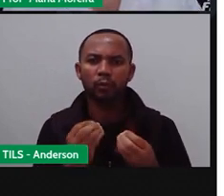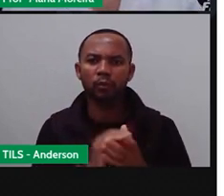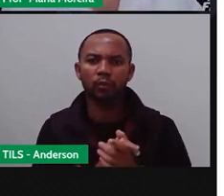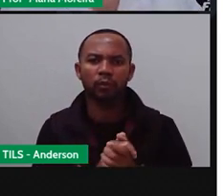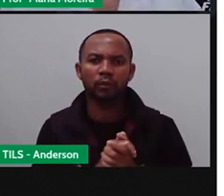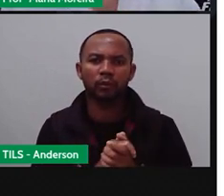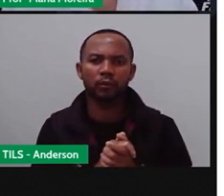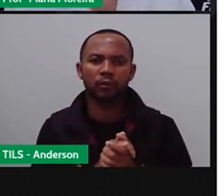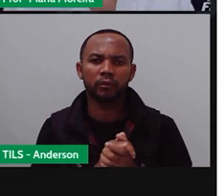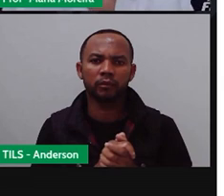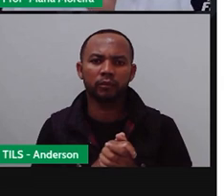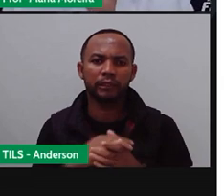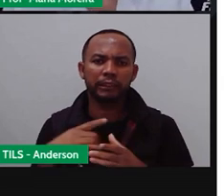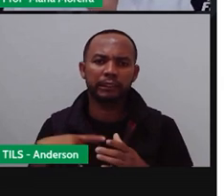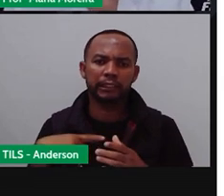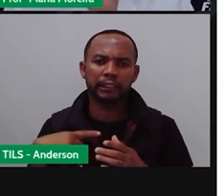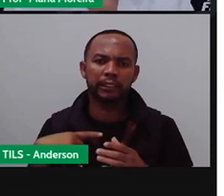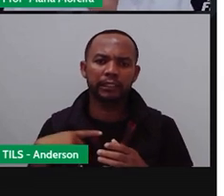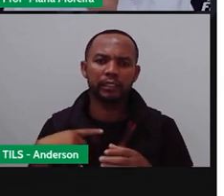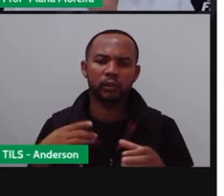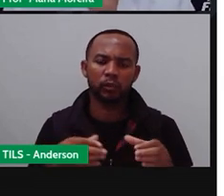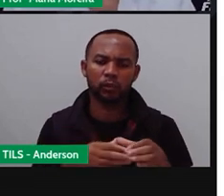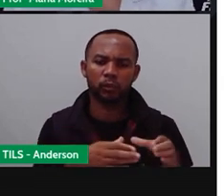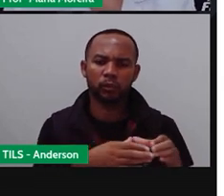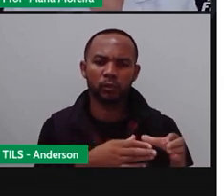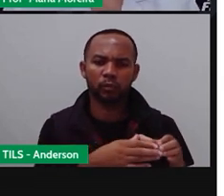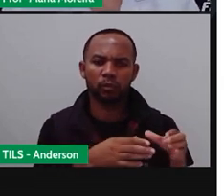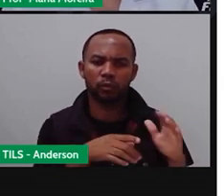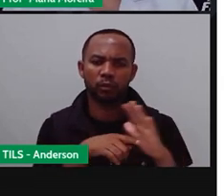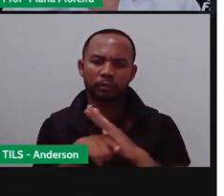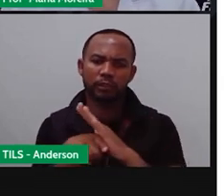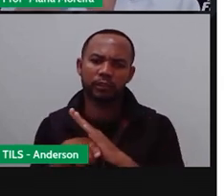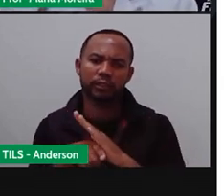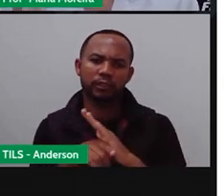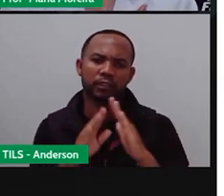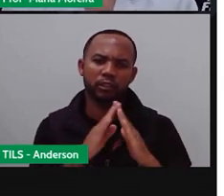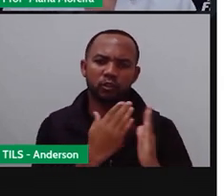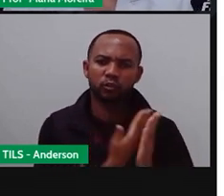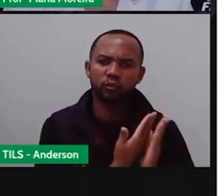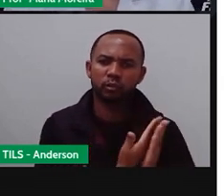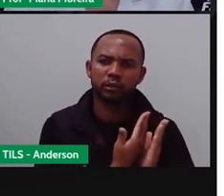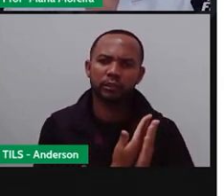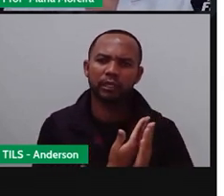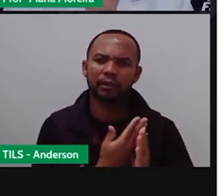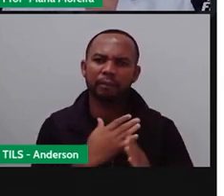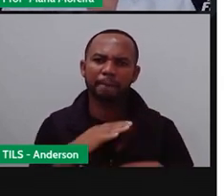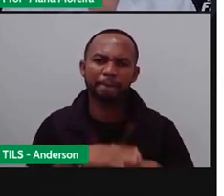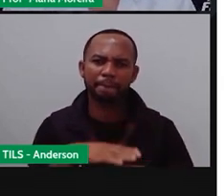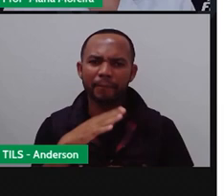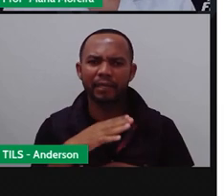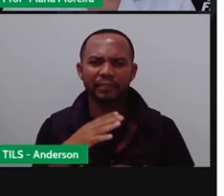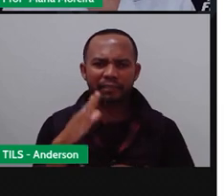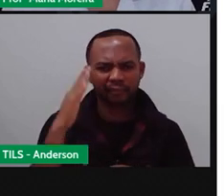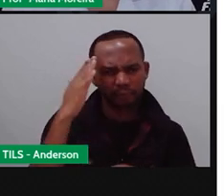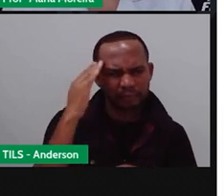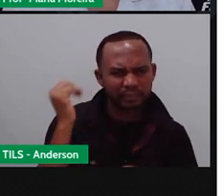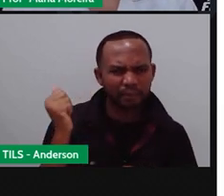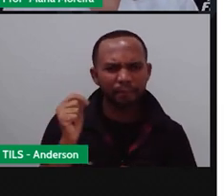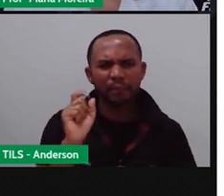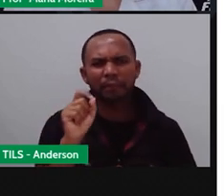Porque não se tem esses dados em exatidão. Então, as pessoas precisam estudar mais, certo? Para